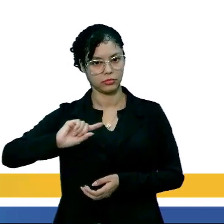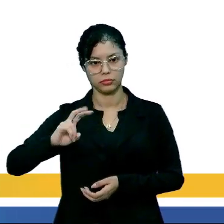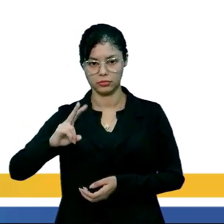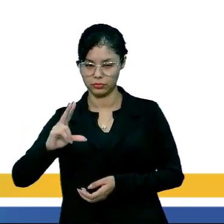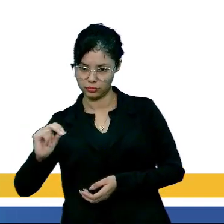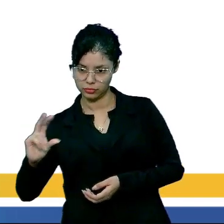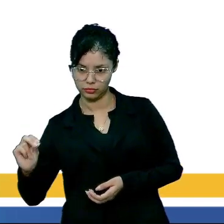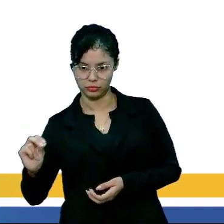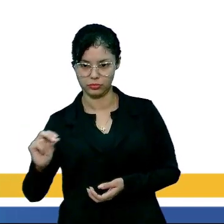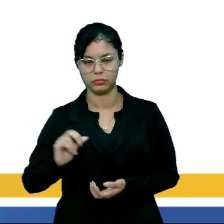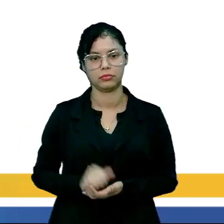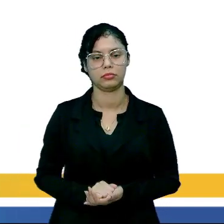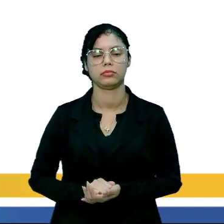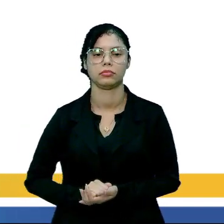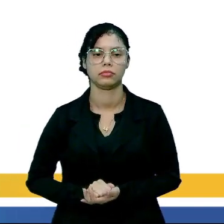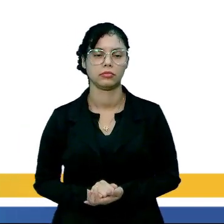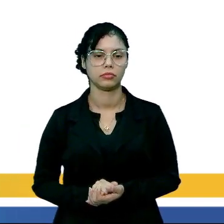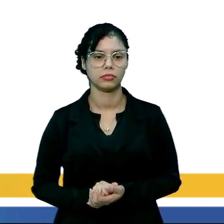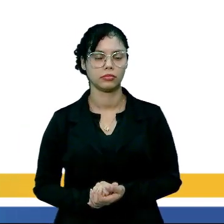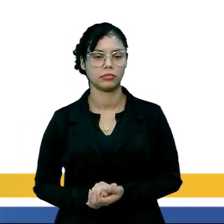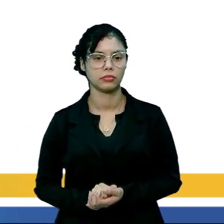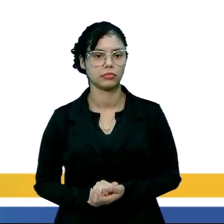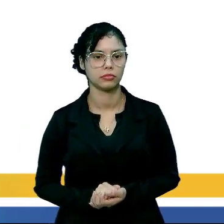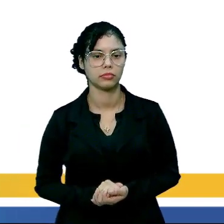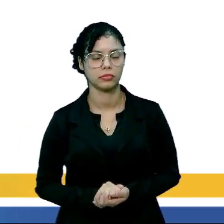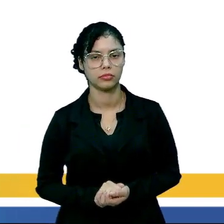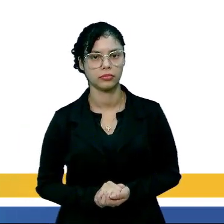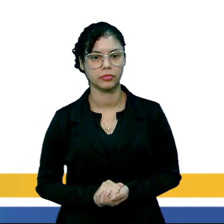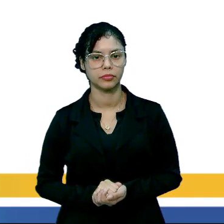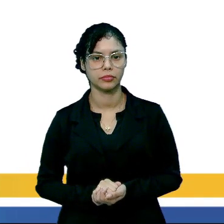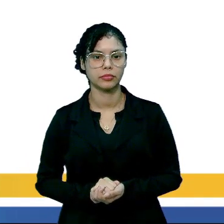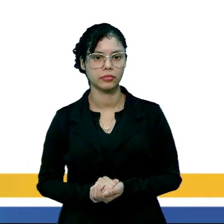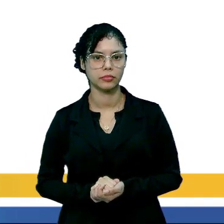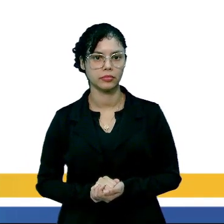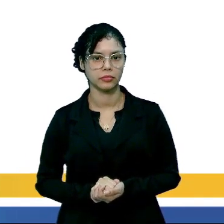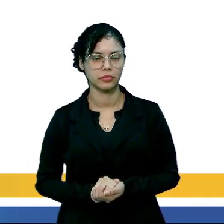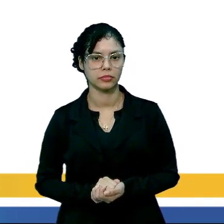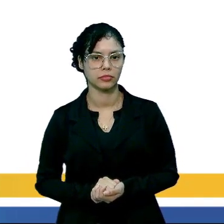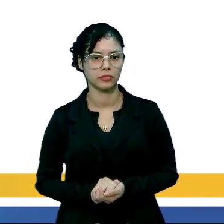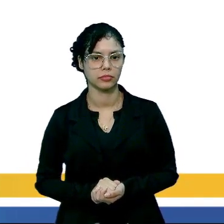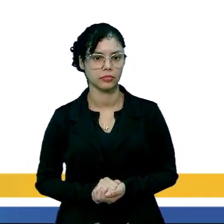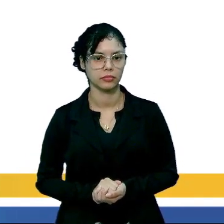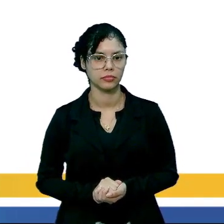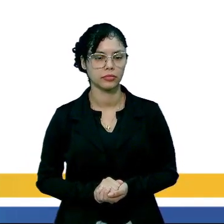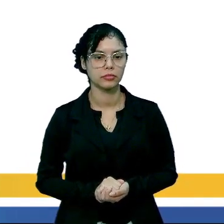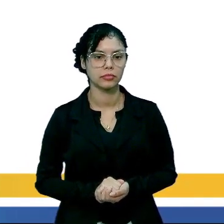mais menos X, menos 2X, que é igual a 39.500.